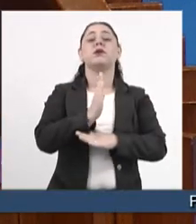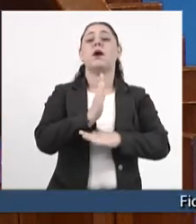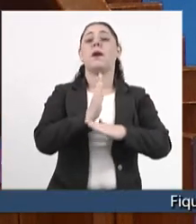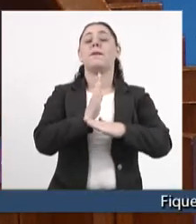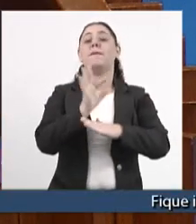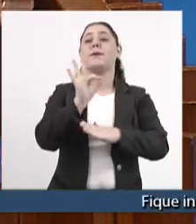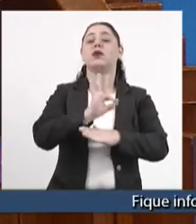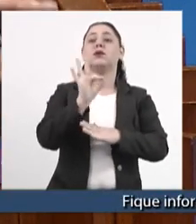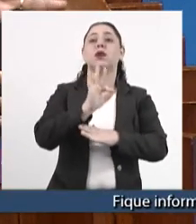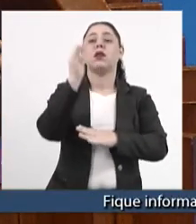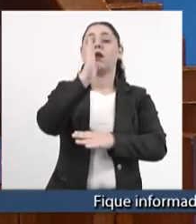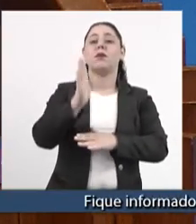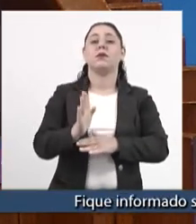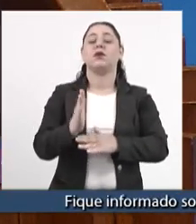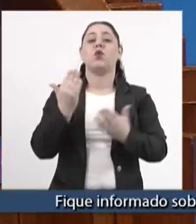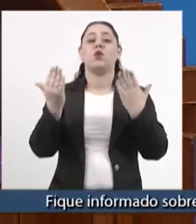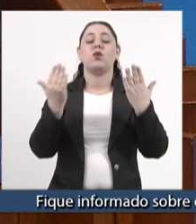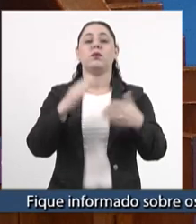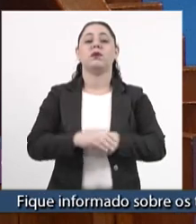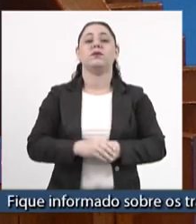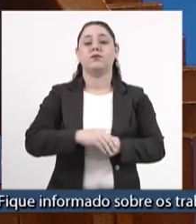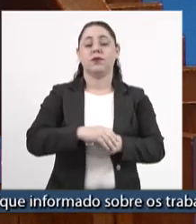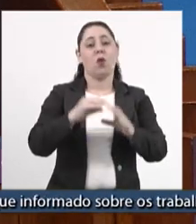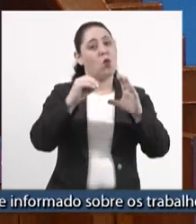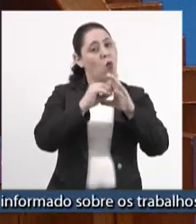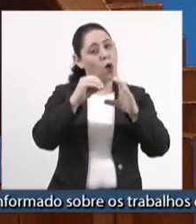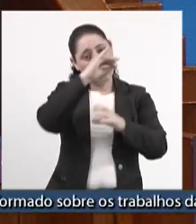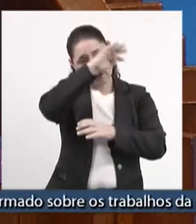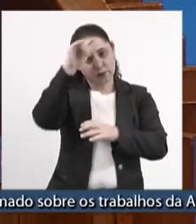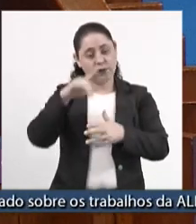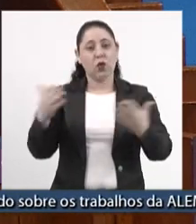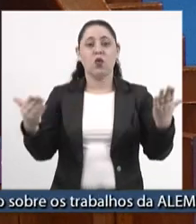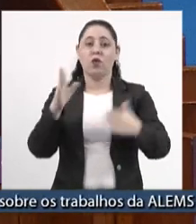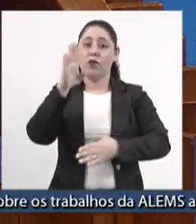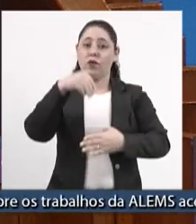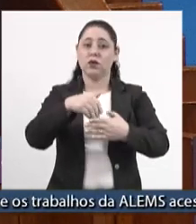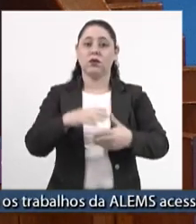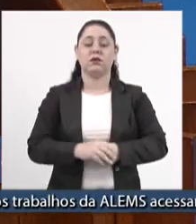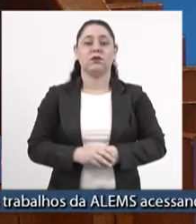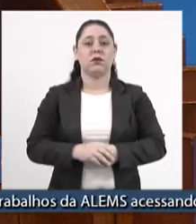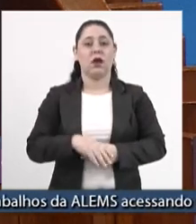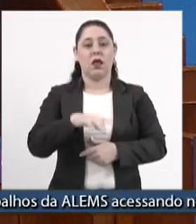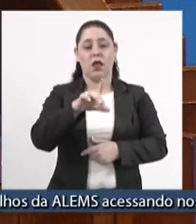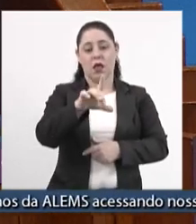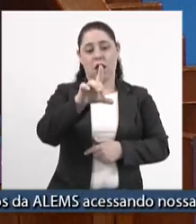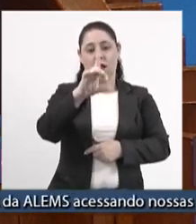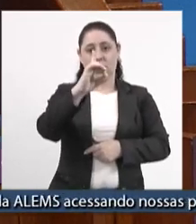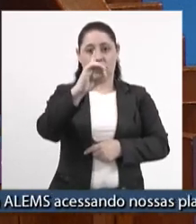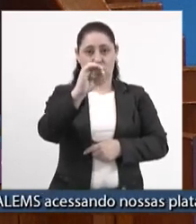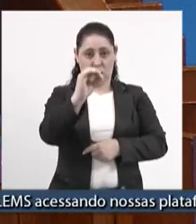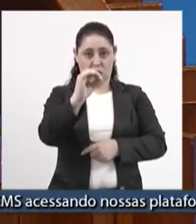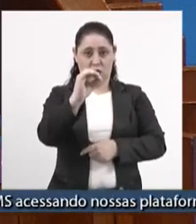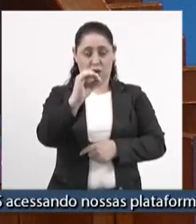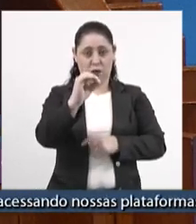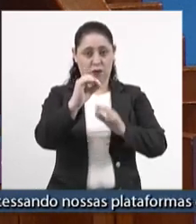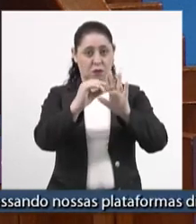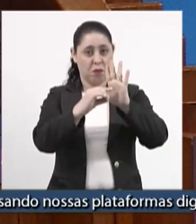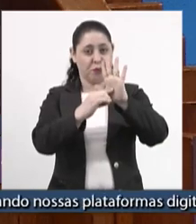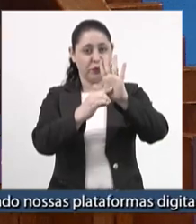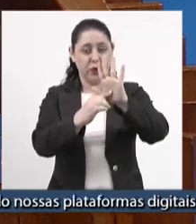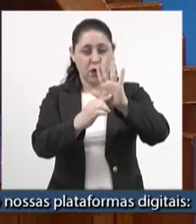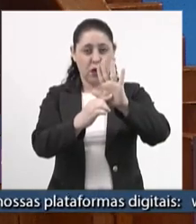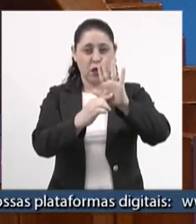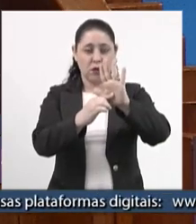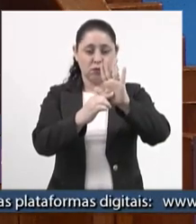nacional? No Centro-Oeste, no Mato Grosso do Sul. Nós vamos votar hoje, senhor presidente, uma LDO que está mostrando um crescimento de